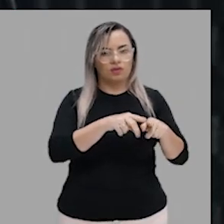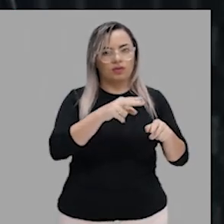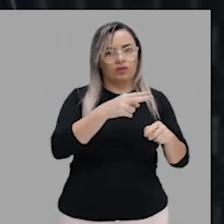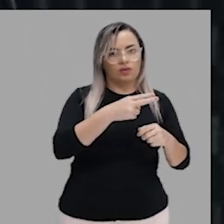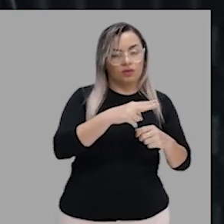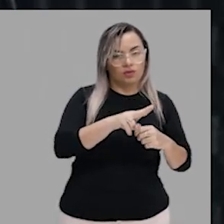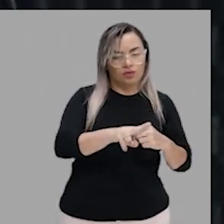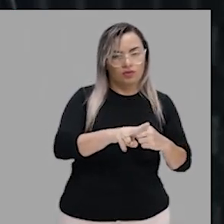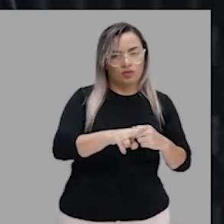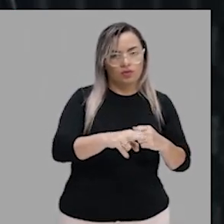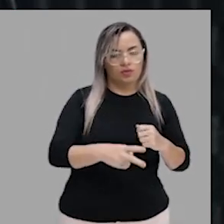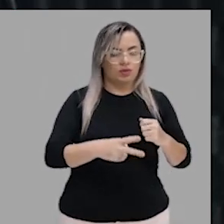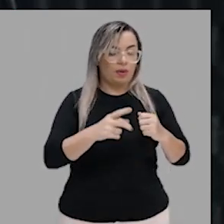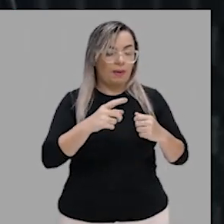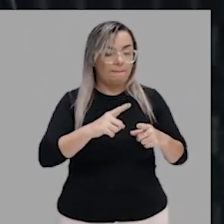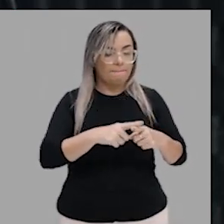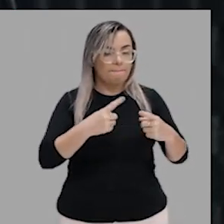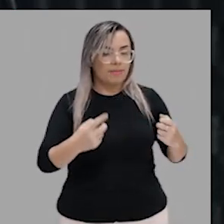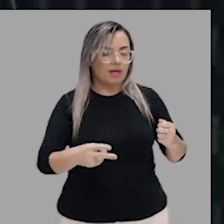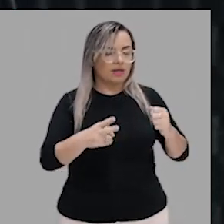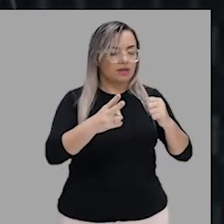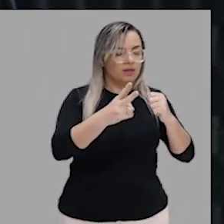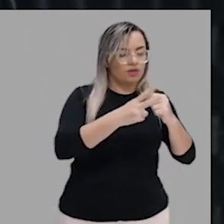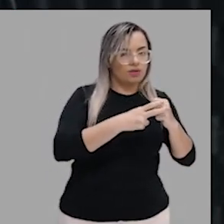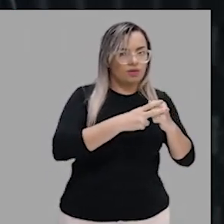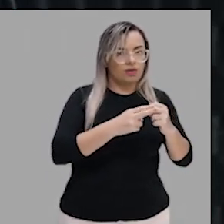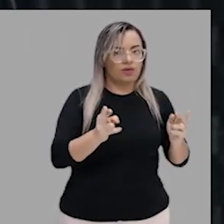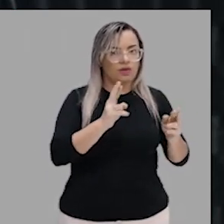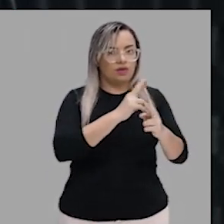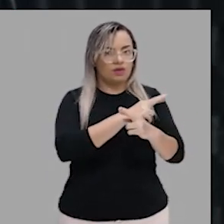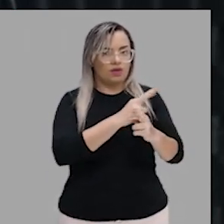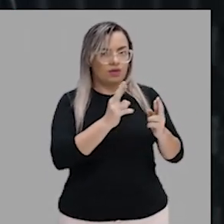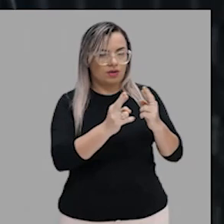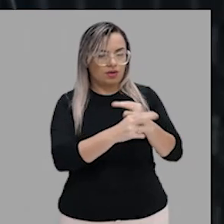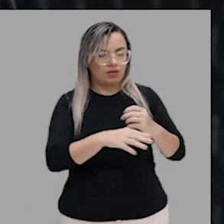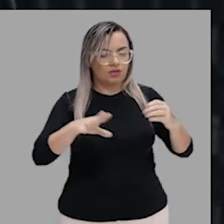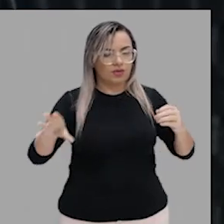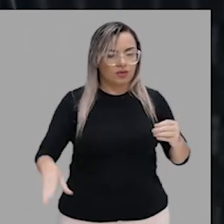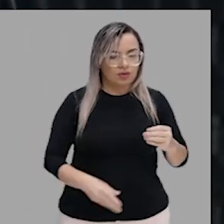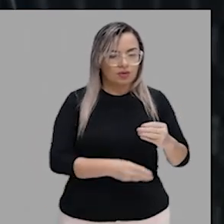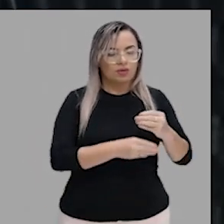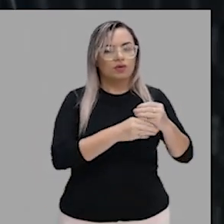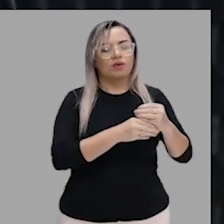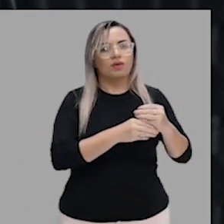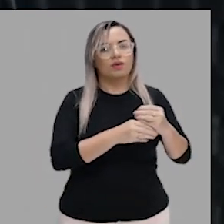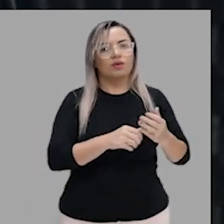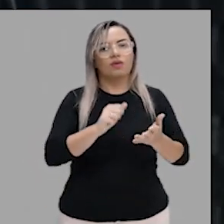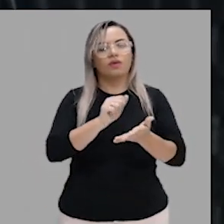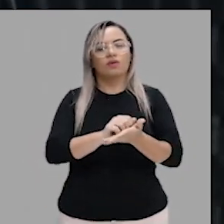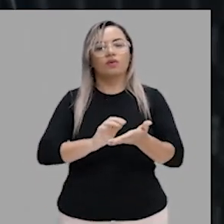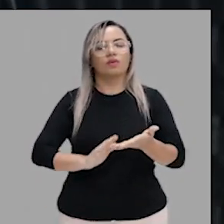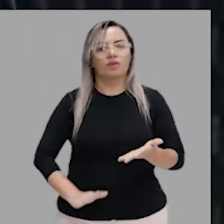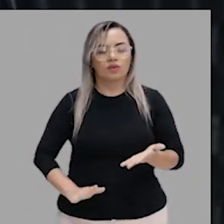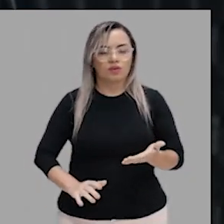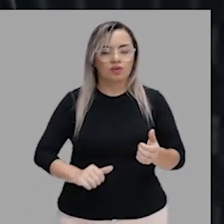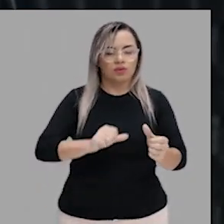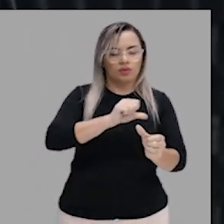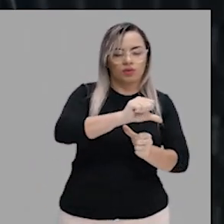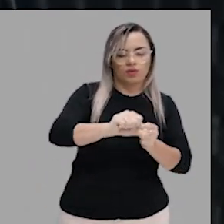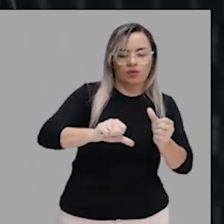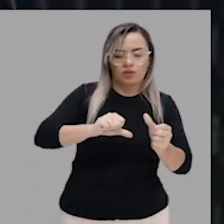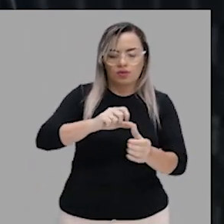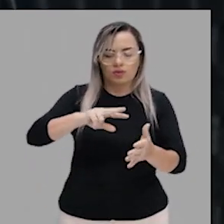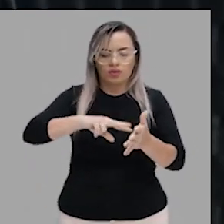regência verbal trata da relação do verbo com o seu complemento. Nós vimos aqui no exercício que, quando nós mudamos o